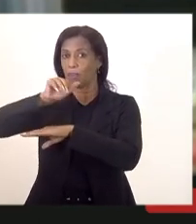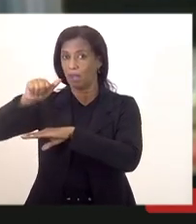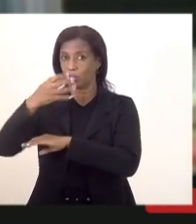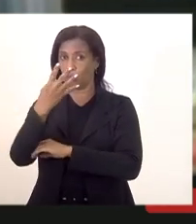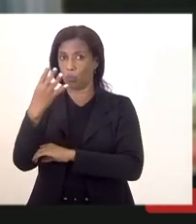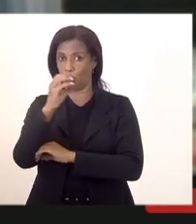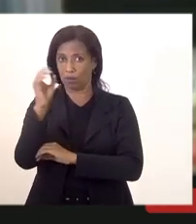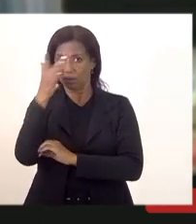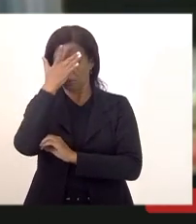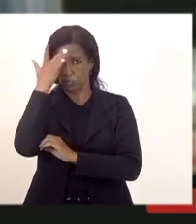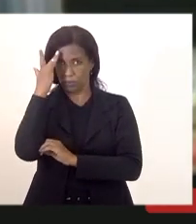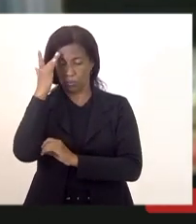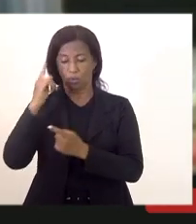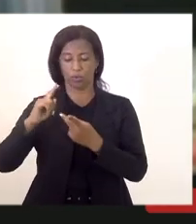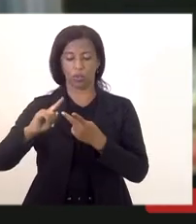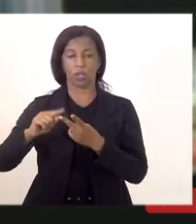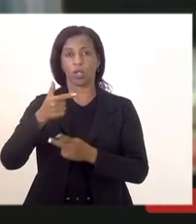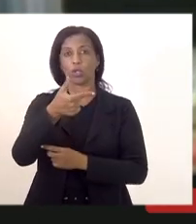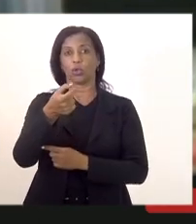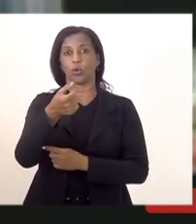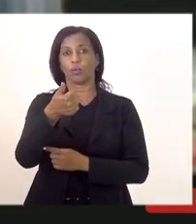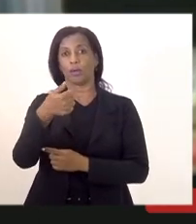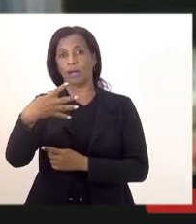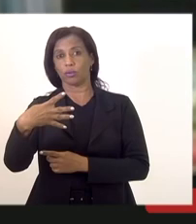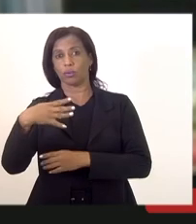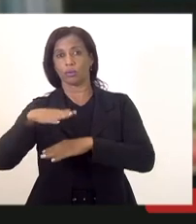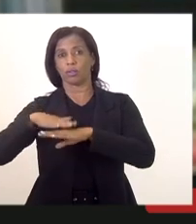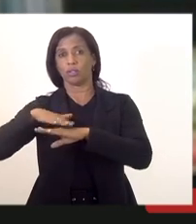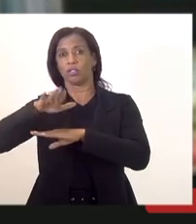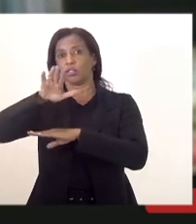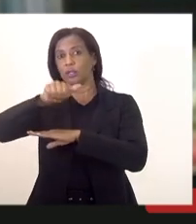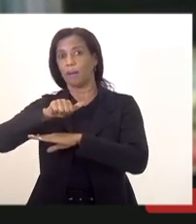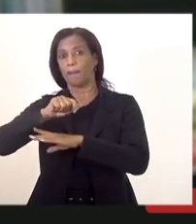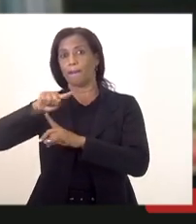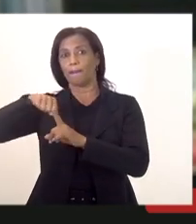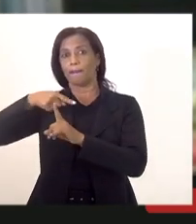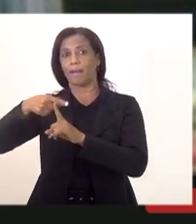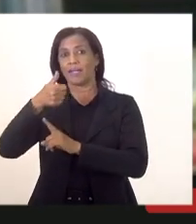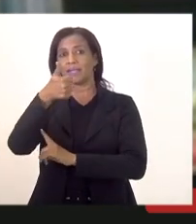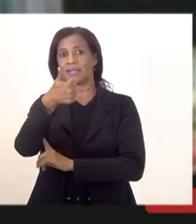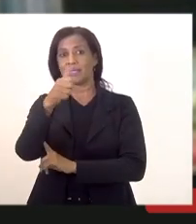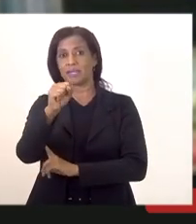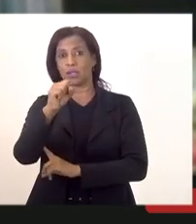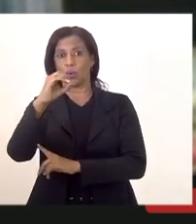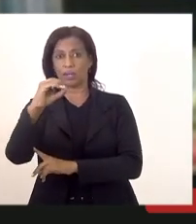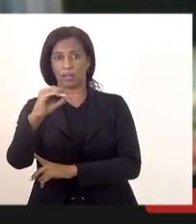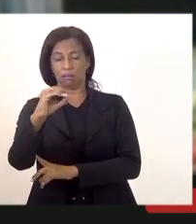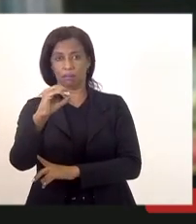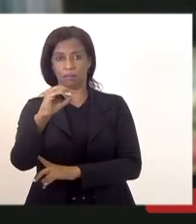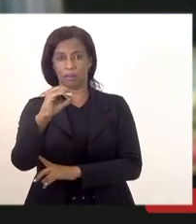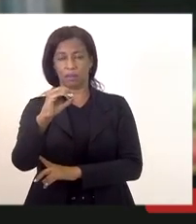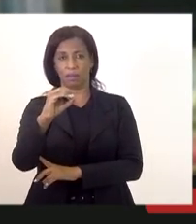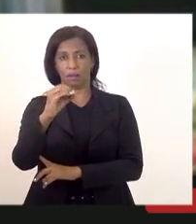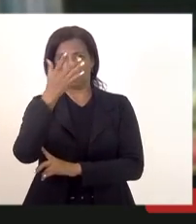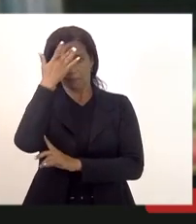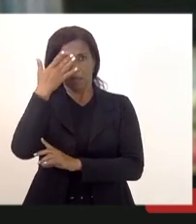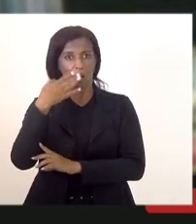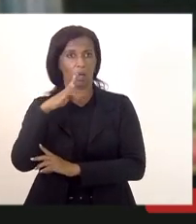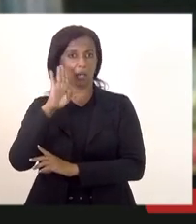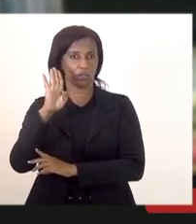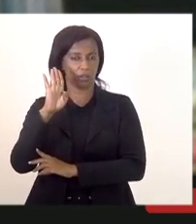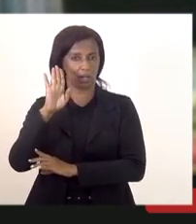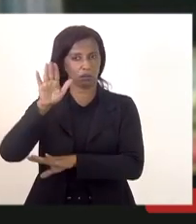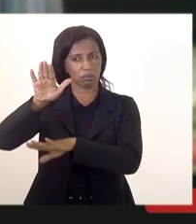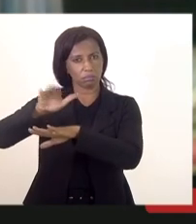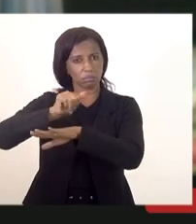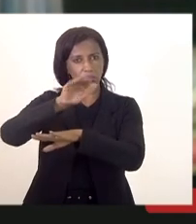em 2014 fizemos um chamamento de mais 180 180 candidatos ou